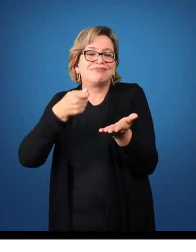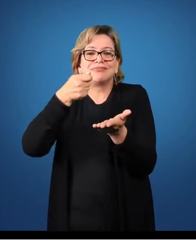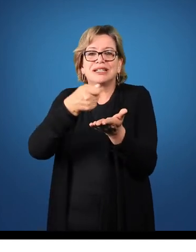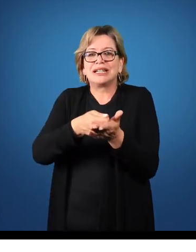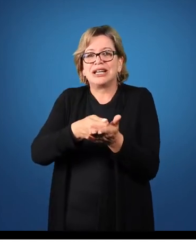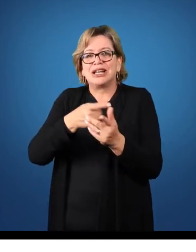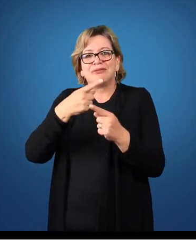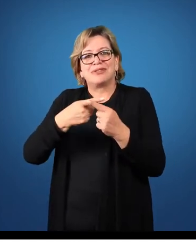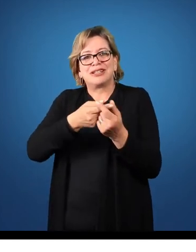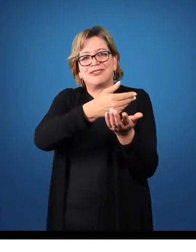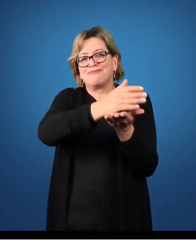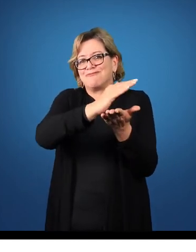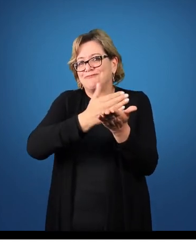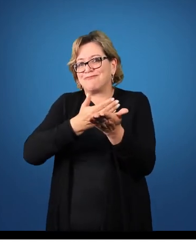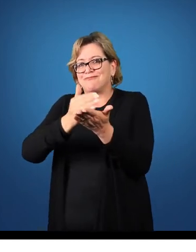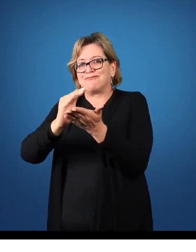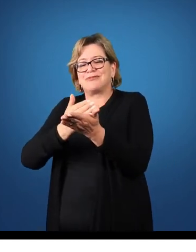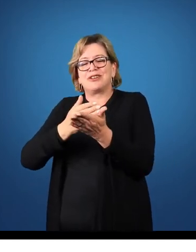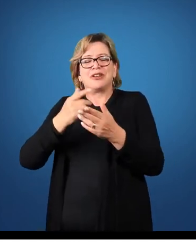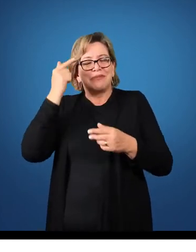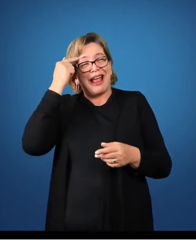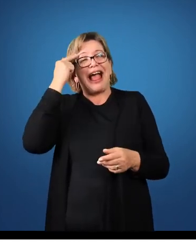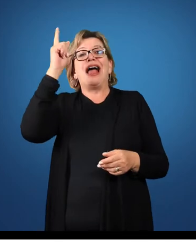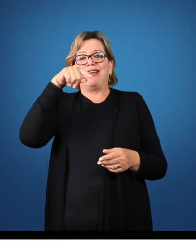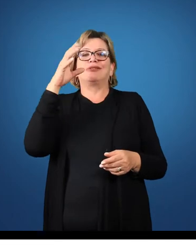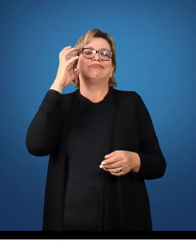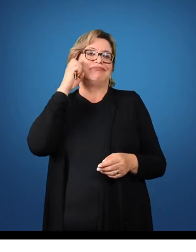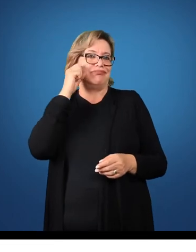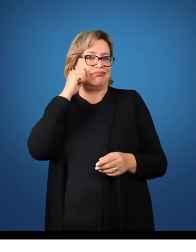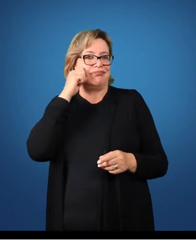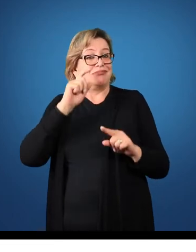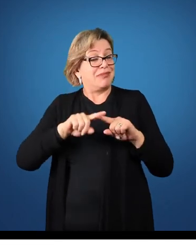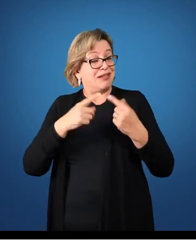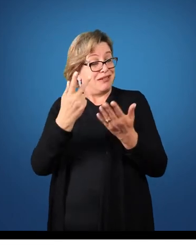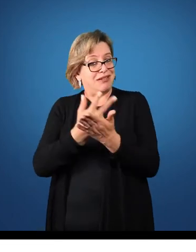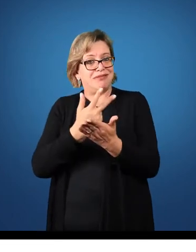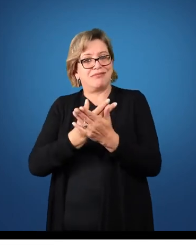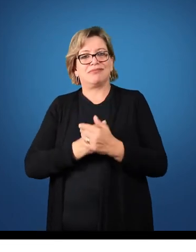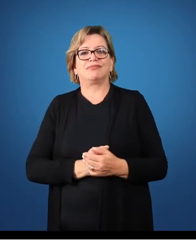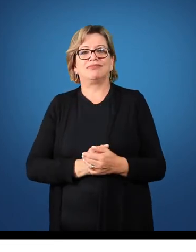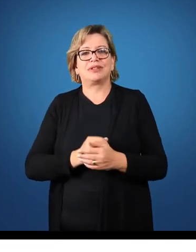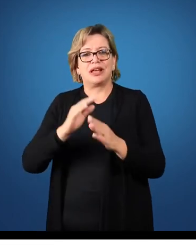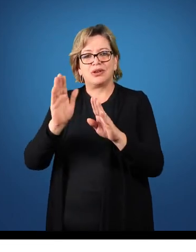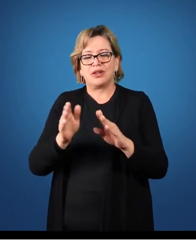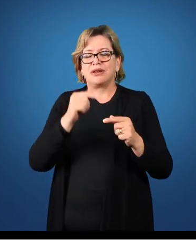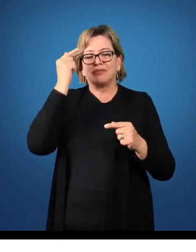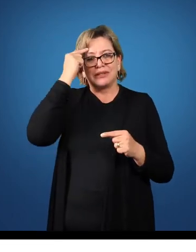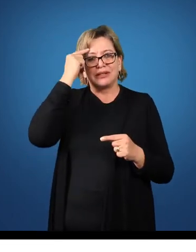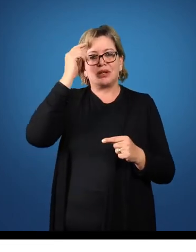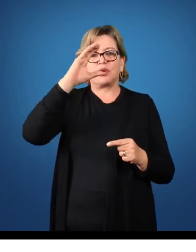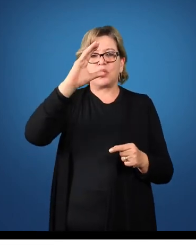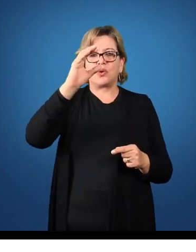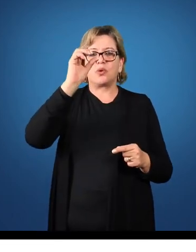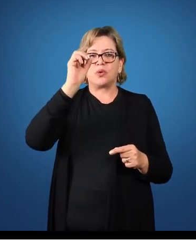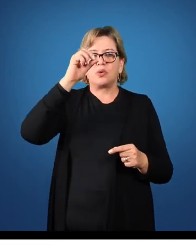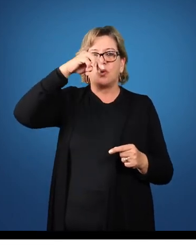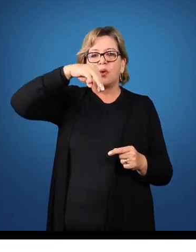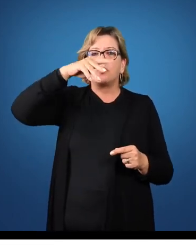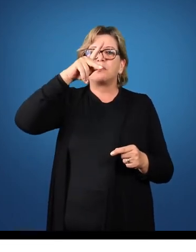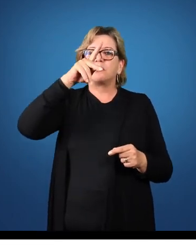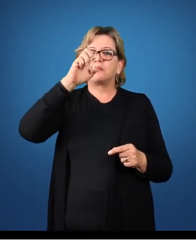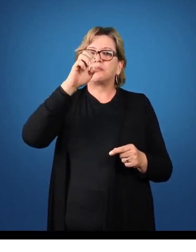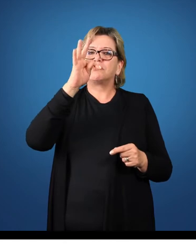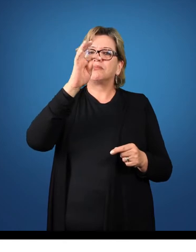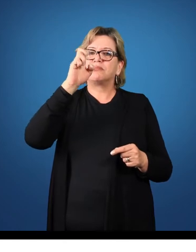eu distribuí imaginando que aquilo fosse lucro. e não o era. Então o princípio da competência ele visa